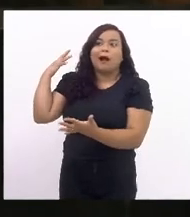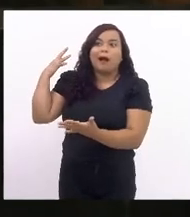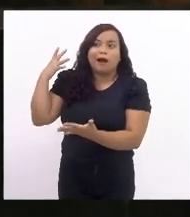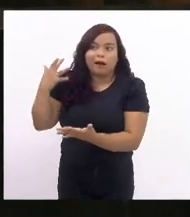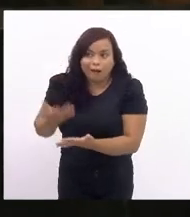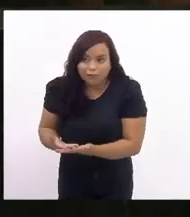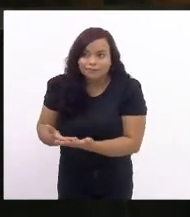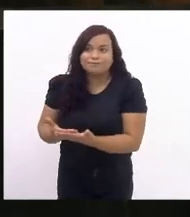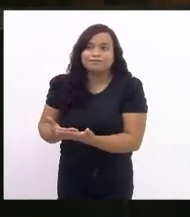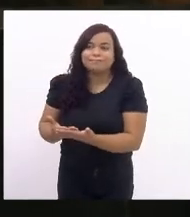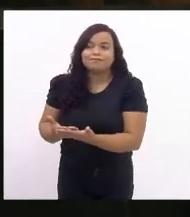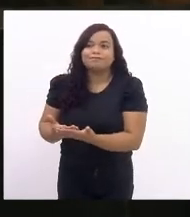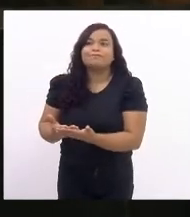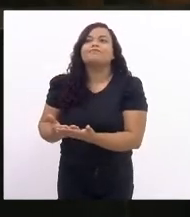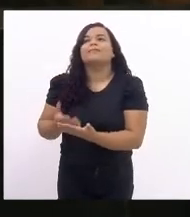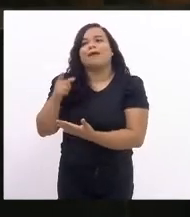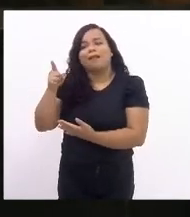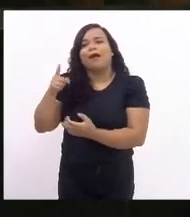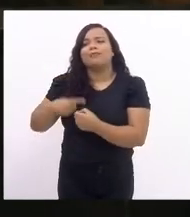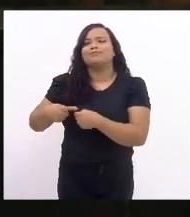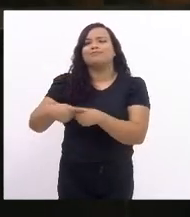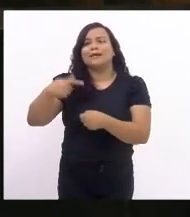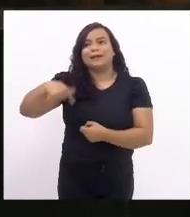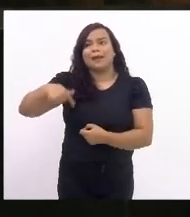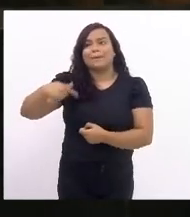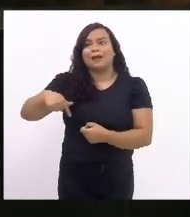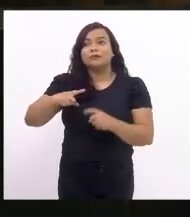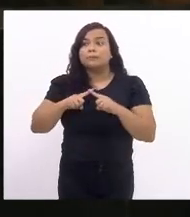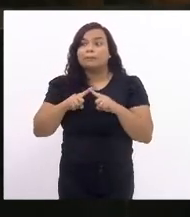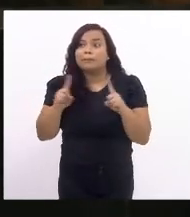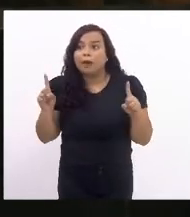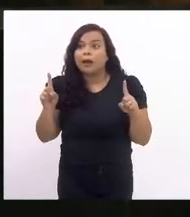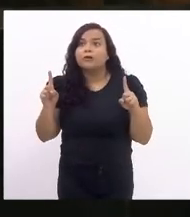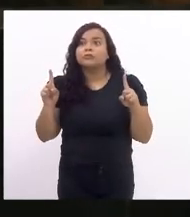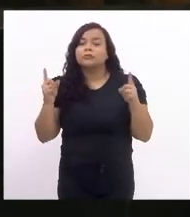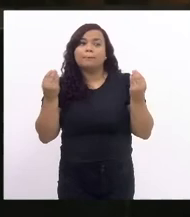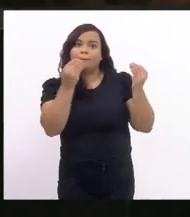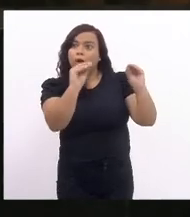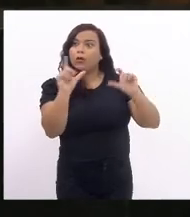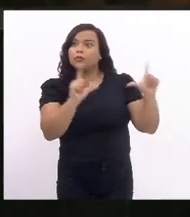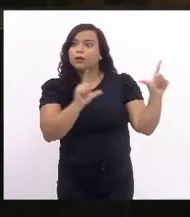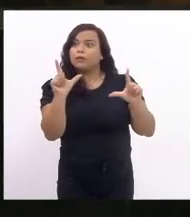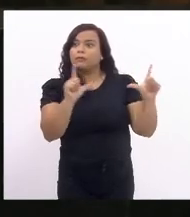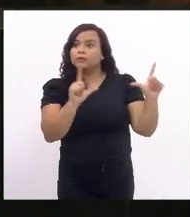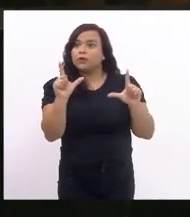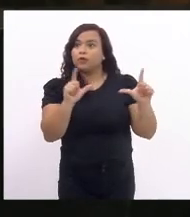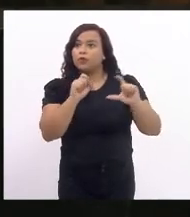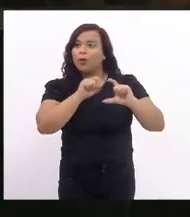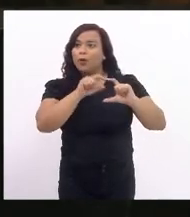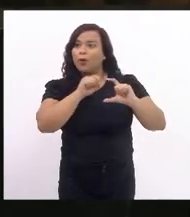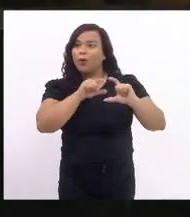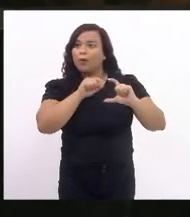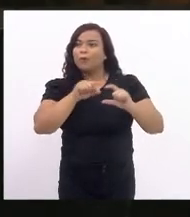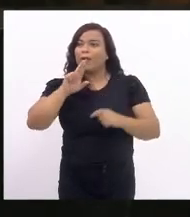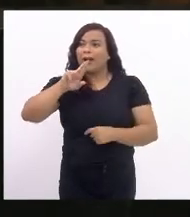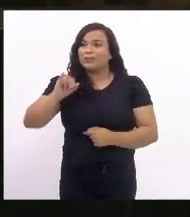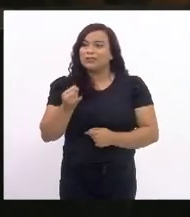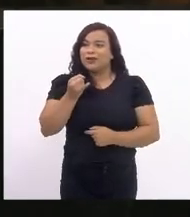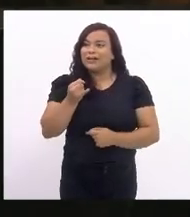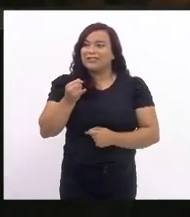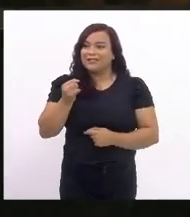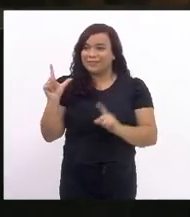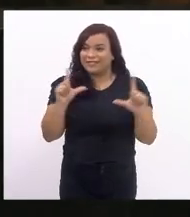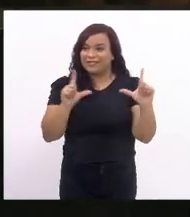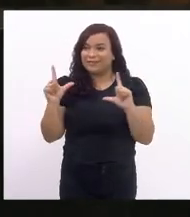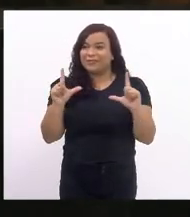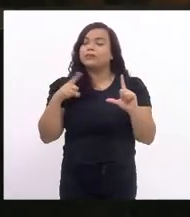município, mas que infelizmente tem sido transmitido no RJTV também o que tem acontecido no município.